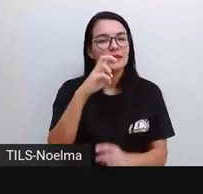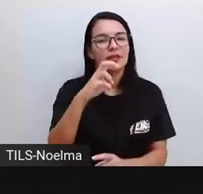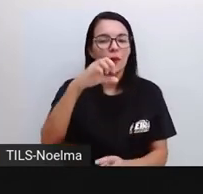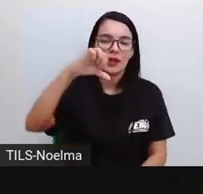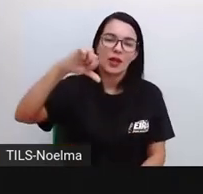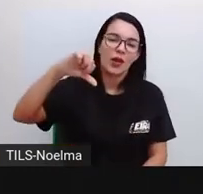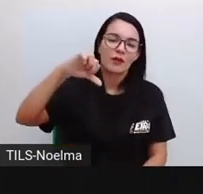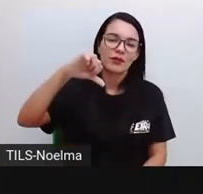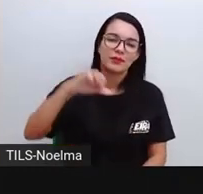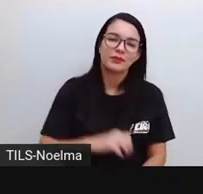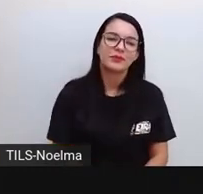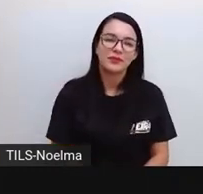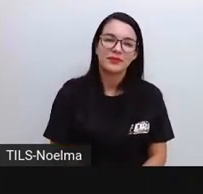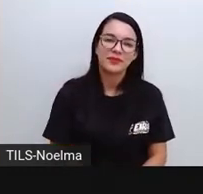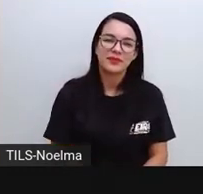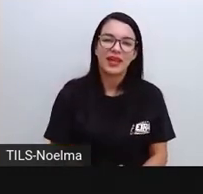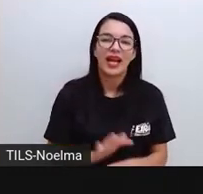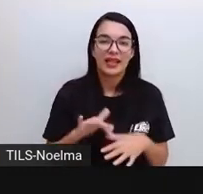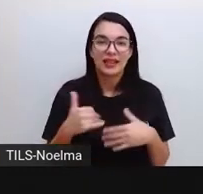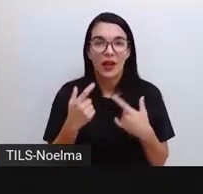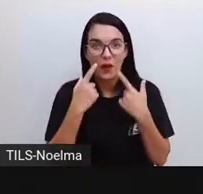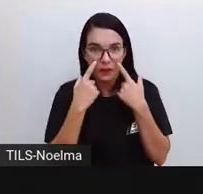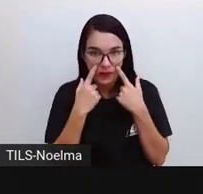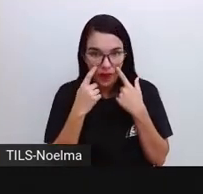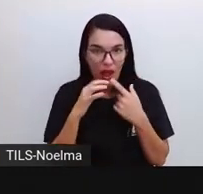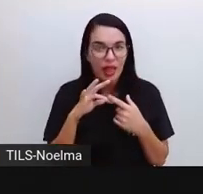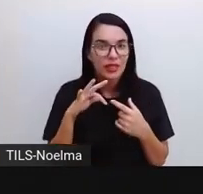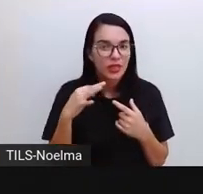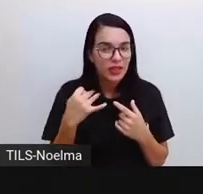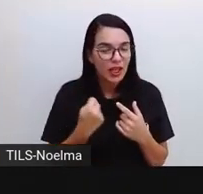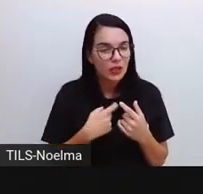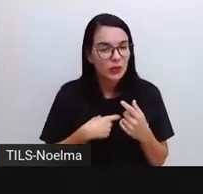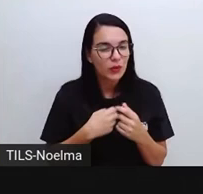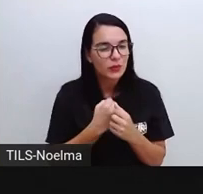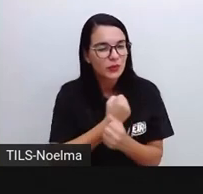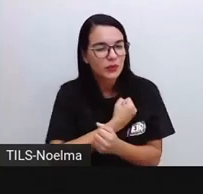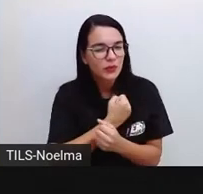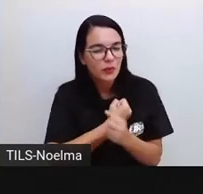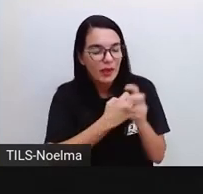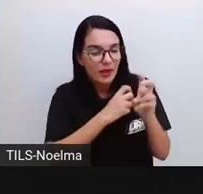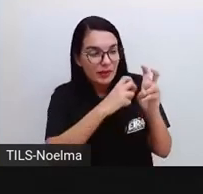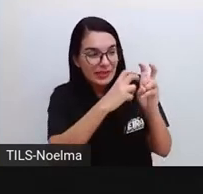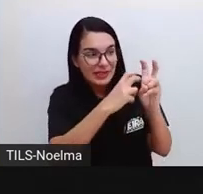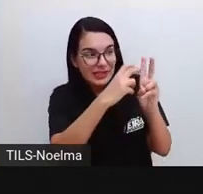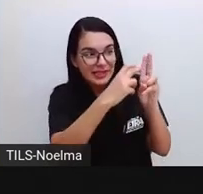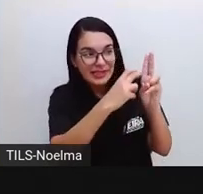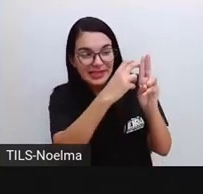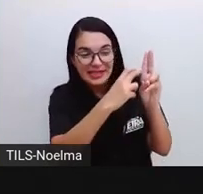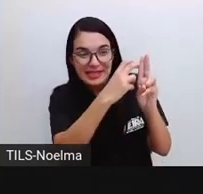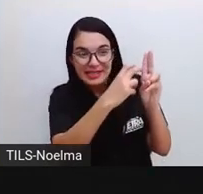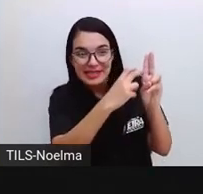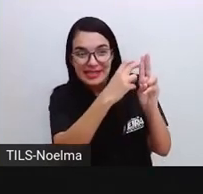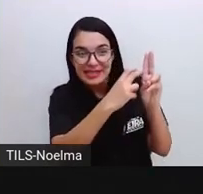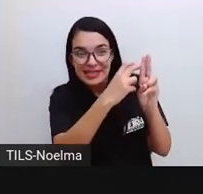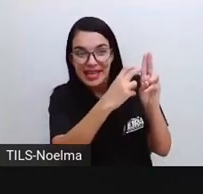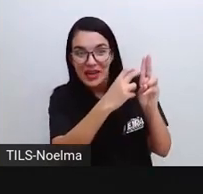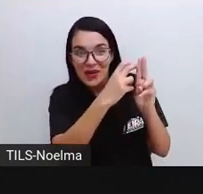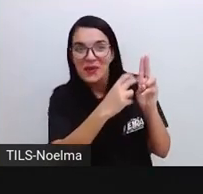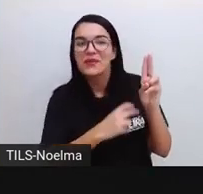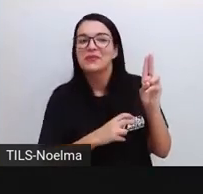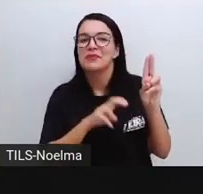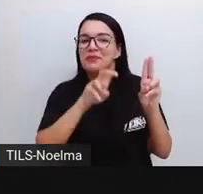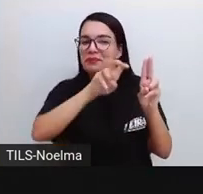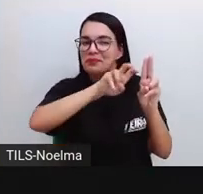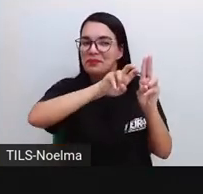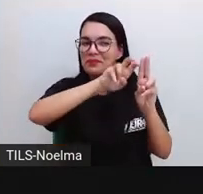59. Nós temos aqui todos os numerais que têm os 5